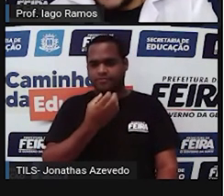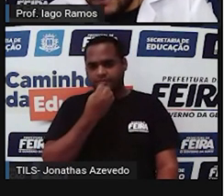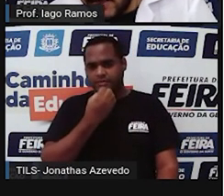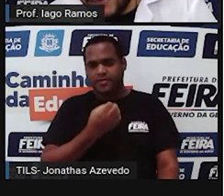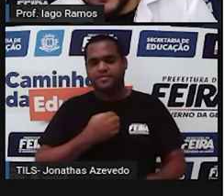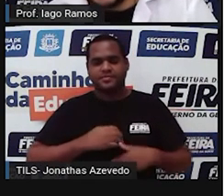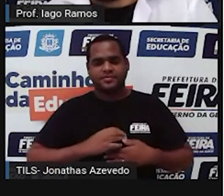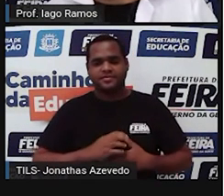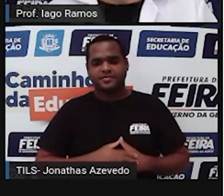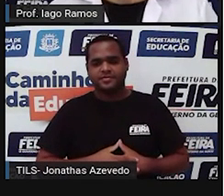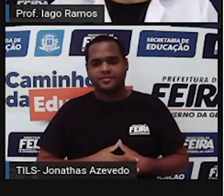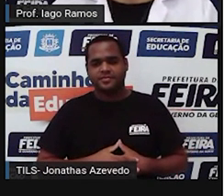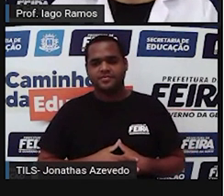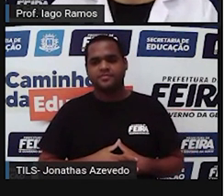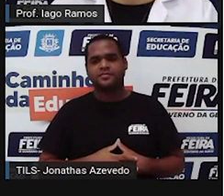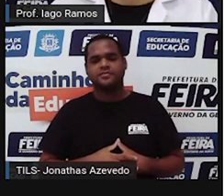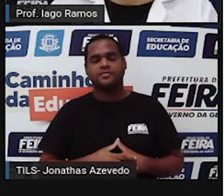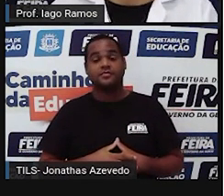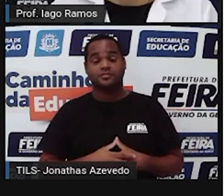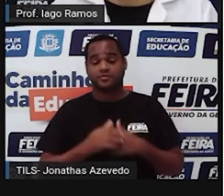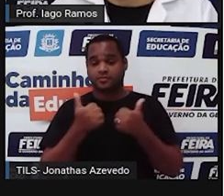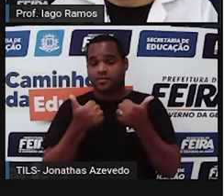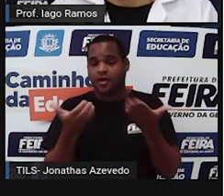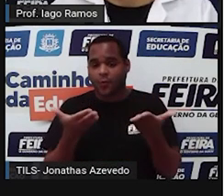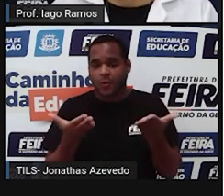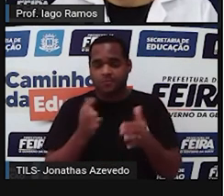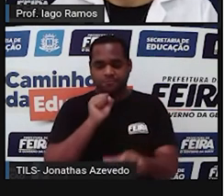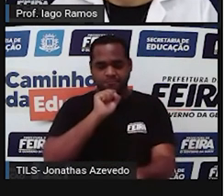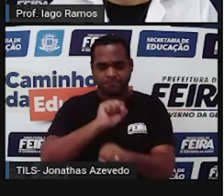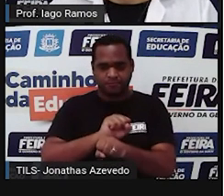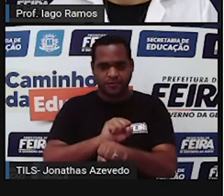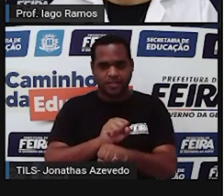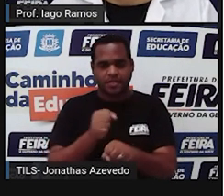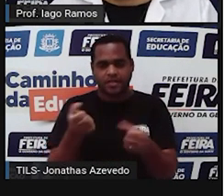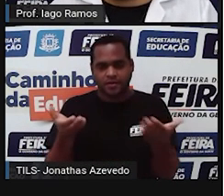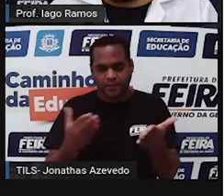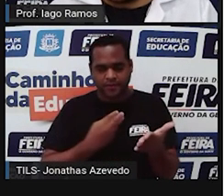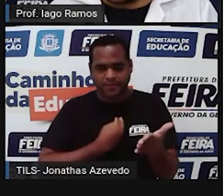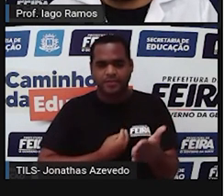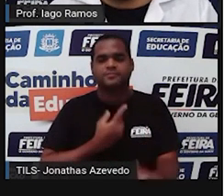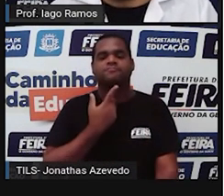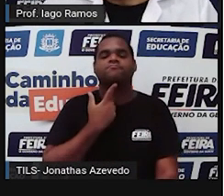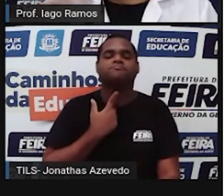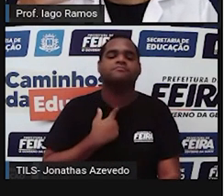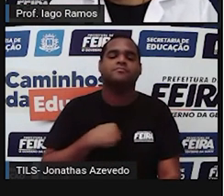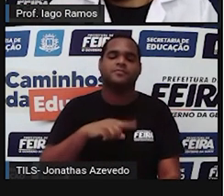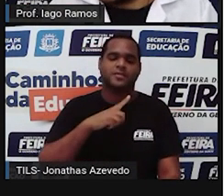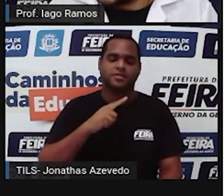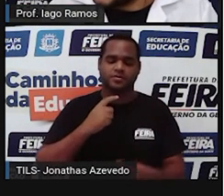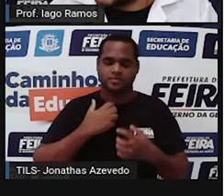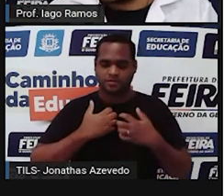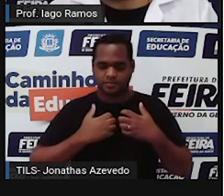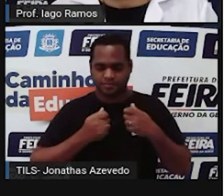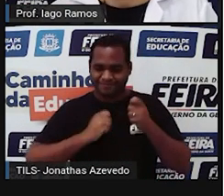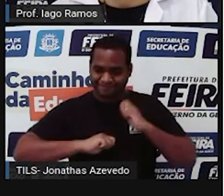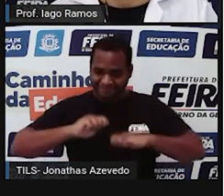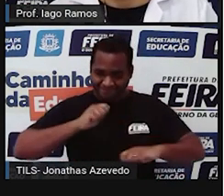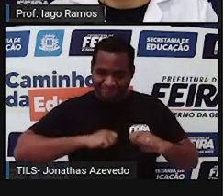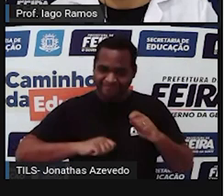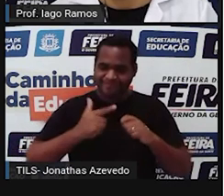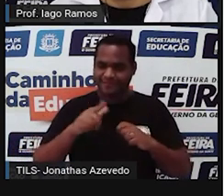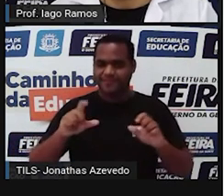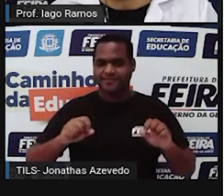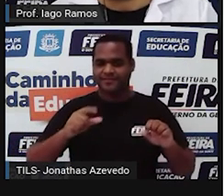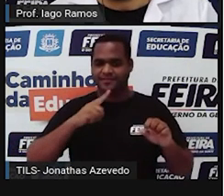lado. Tá bom? Mas, a gente vai ficar por aqui, tá bom? Desejando ansiosamente a nossa próxima aula.